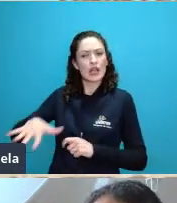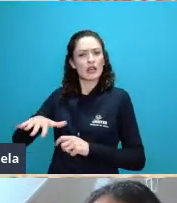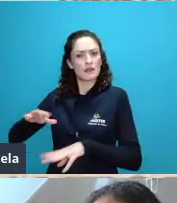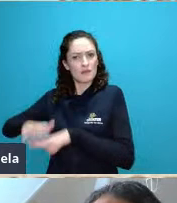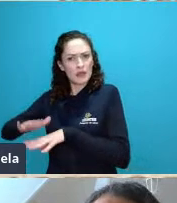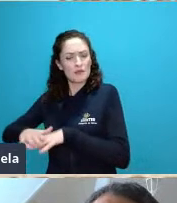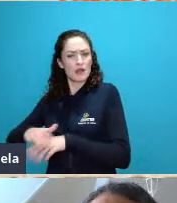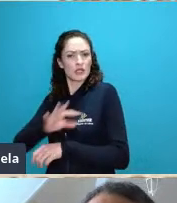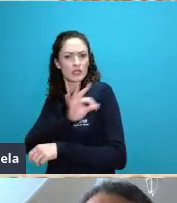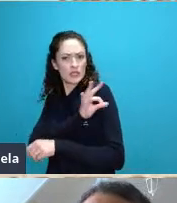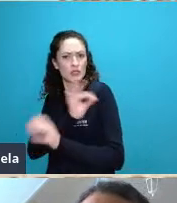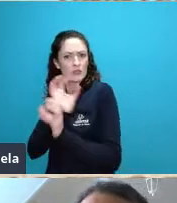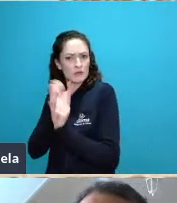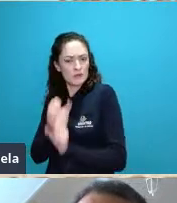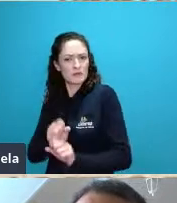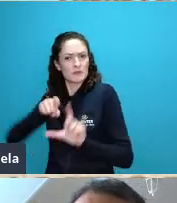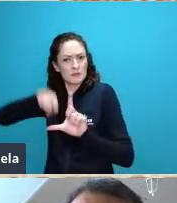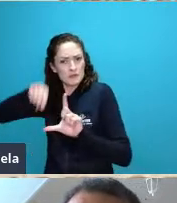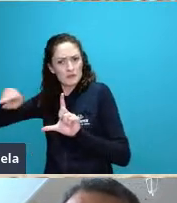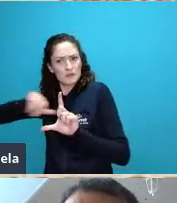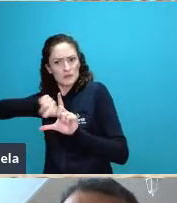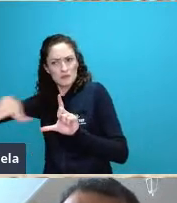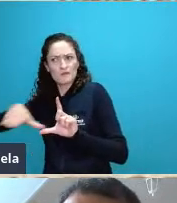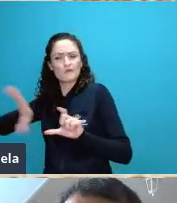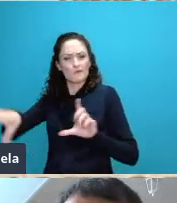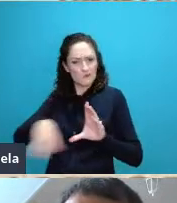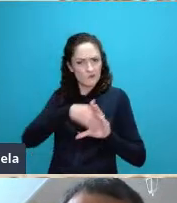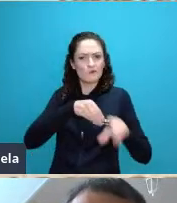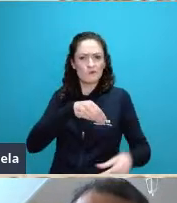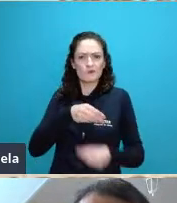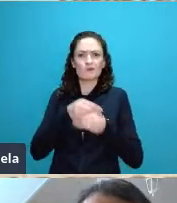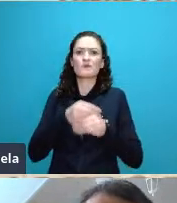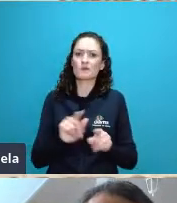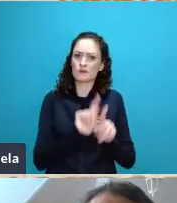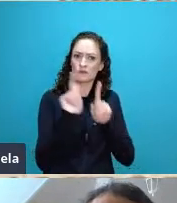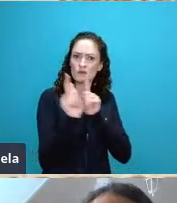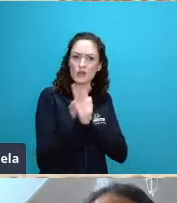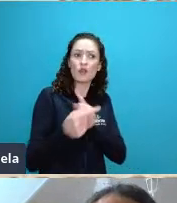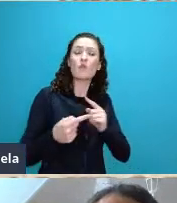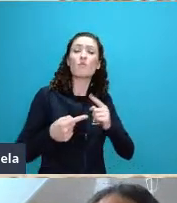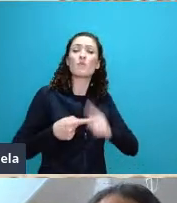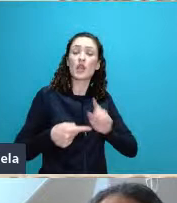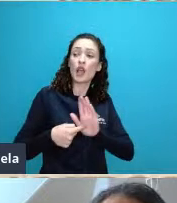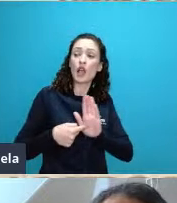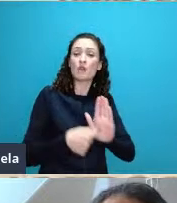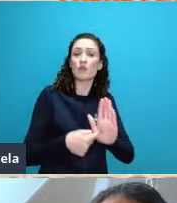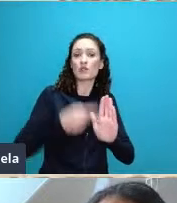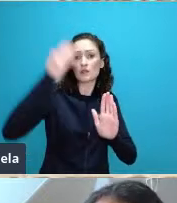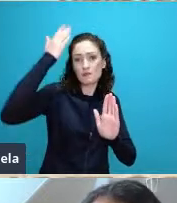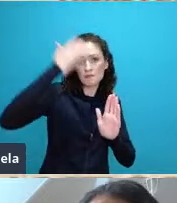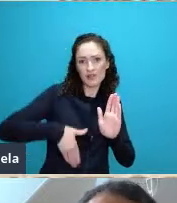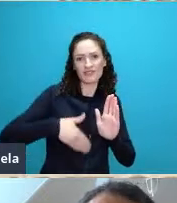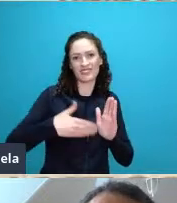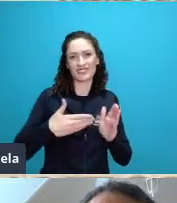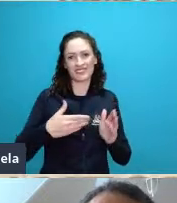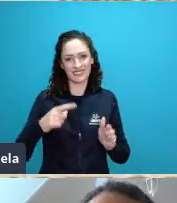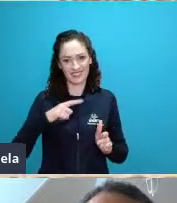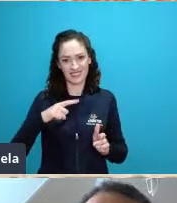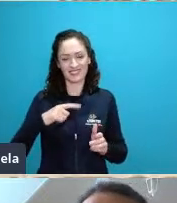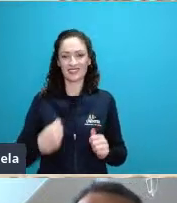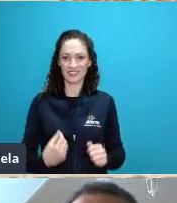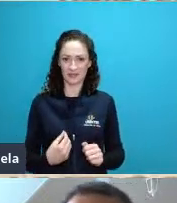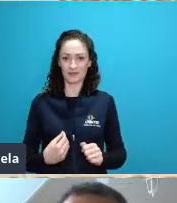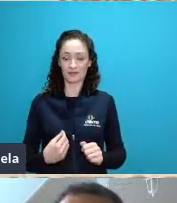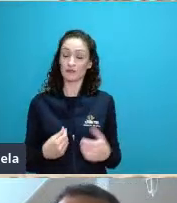matemáticas para suas comprovações científicas isso vigente até hoje